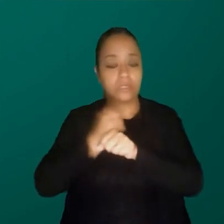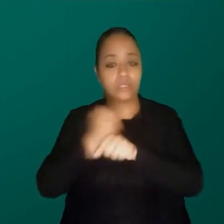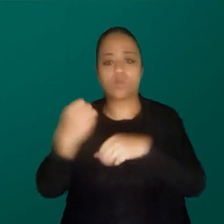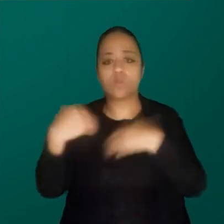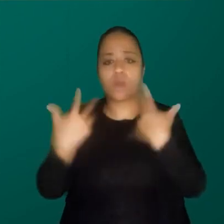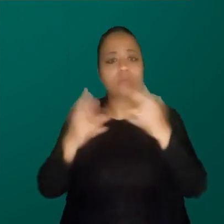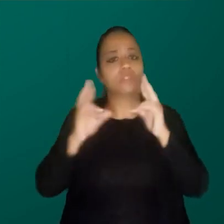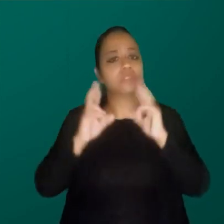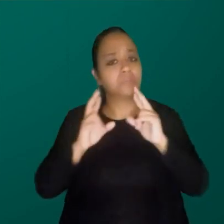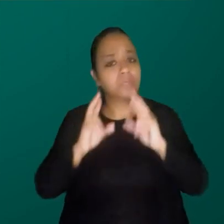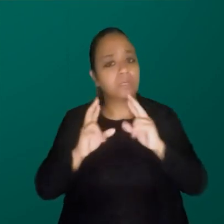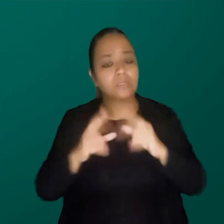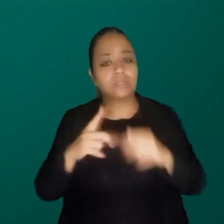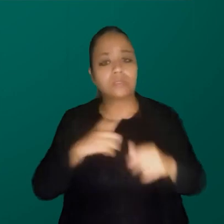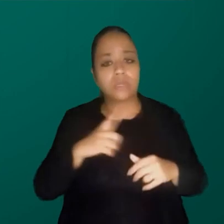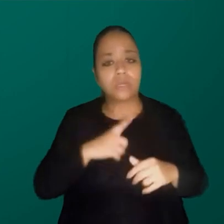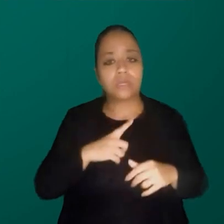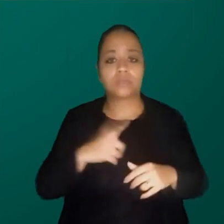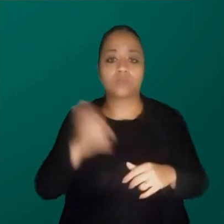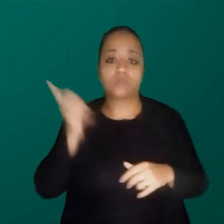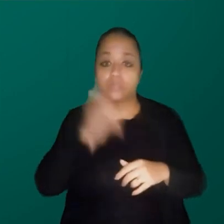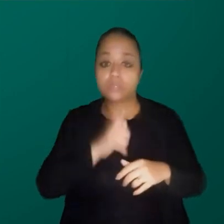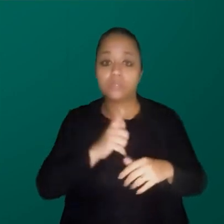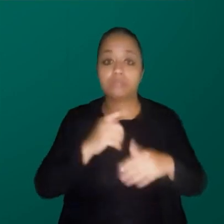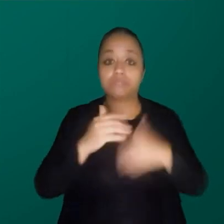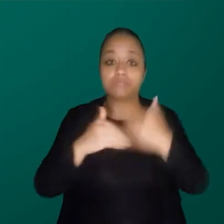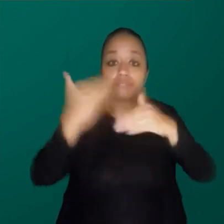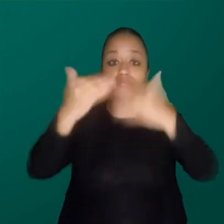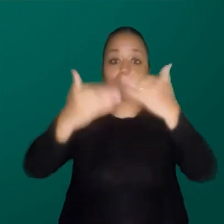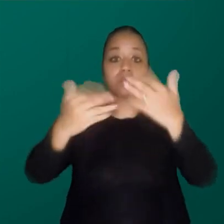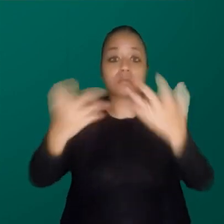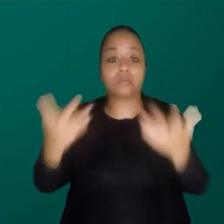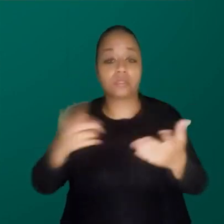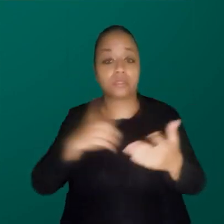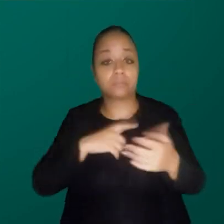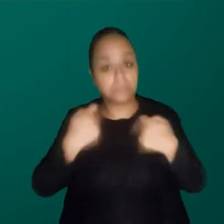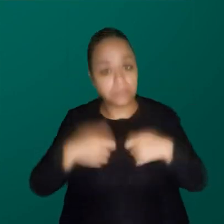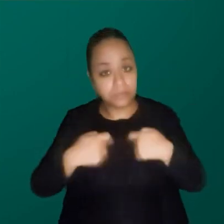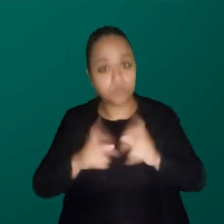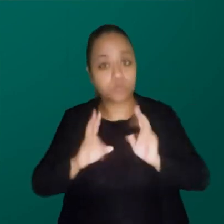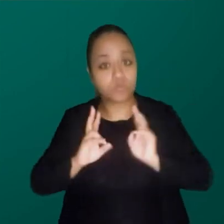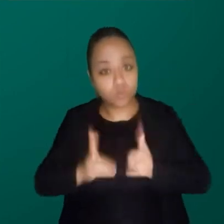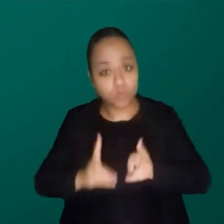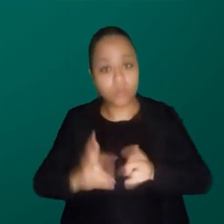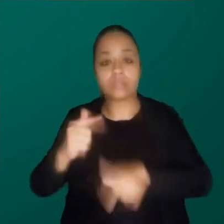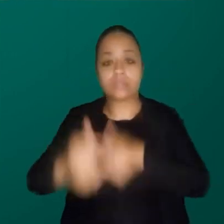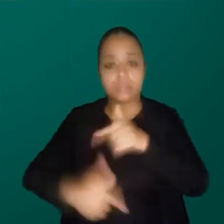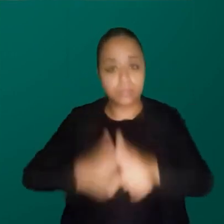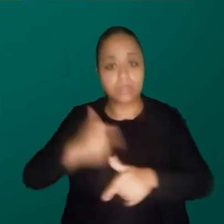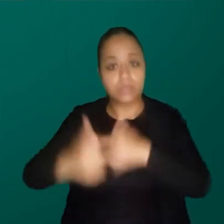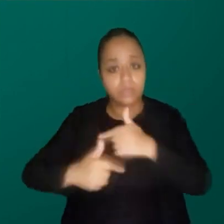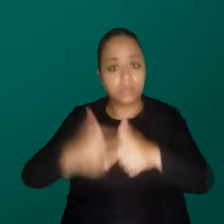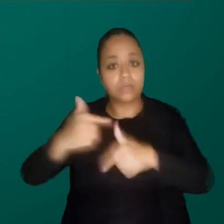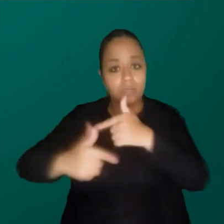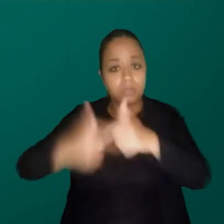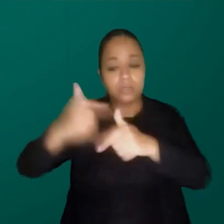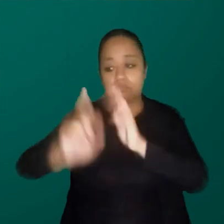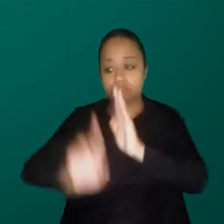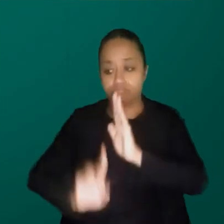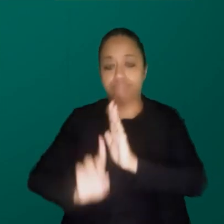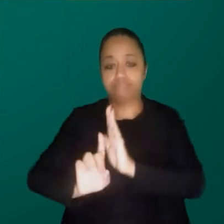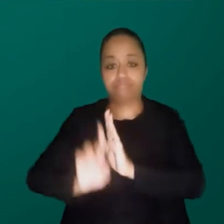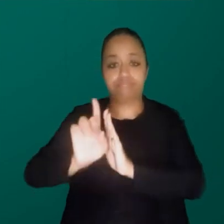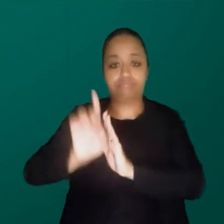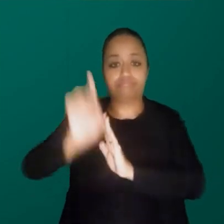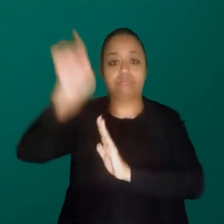que esperança eu tenho de chegar até lá em cima? Tem que continuar, gente, trabalhando de baixo para cima. Sem trabalhar de baixo